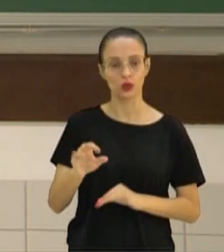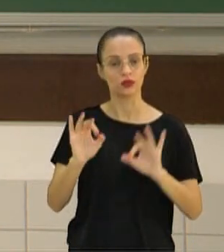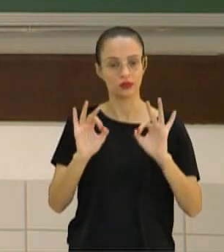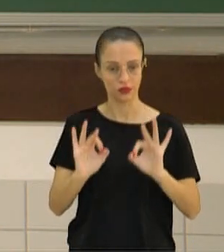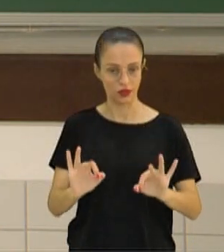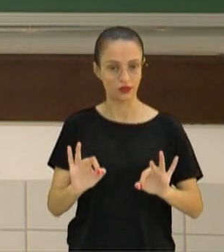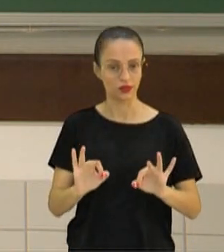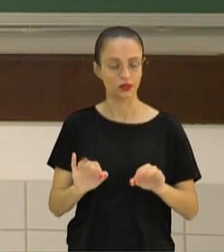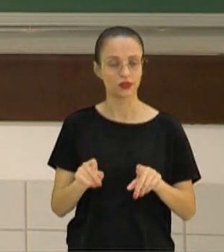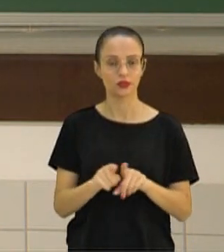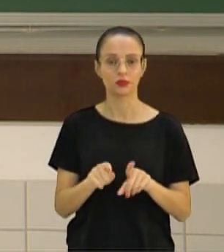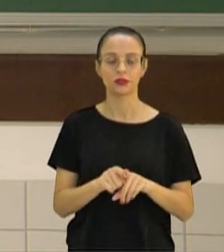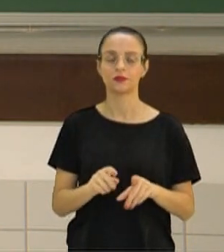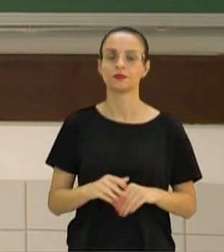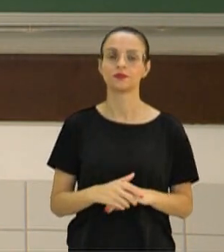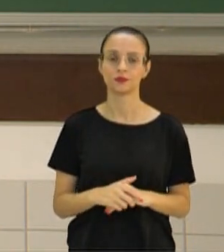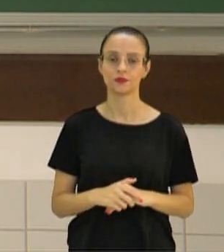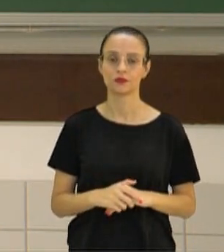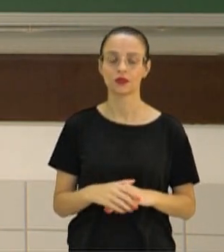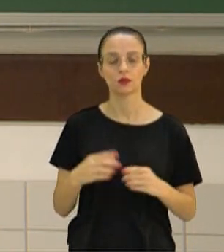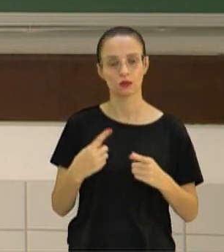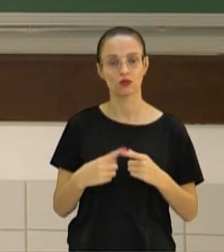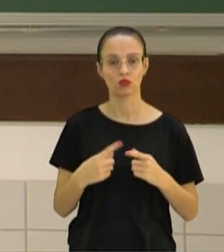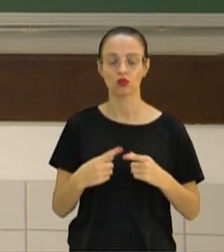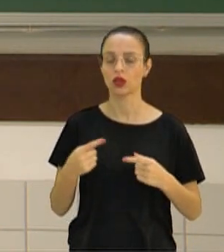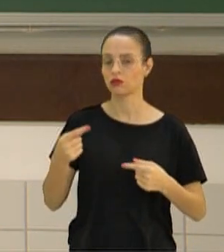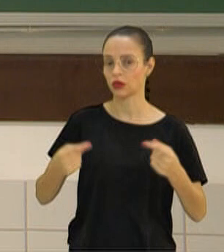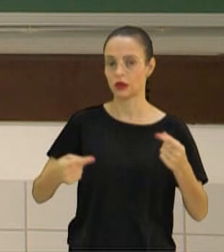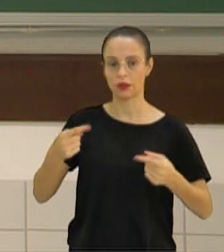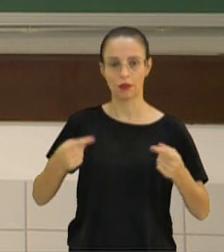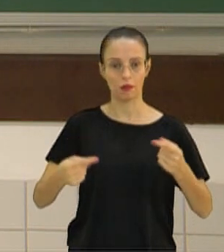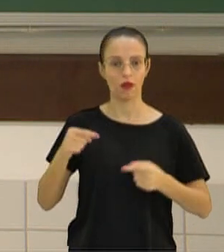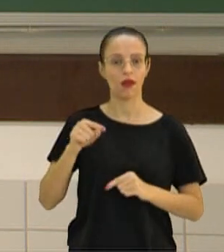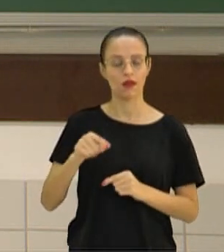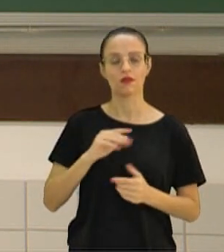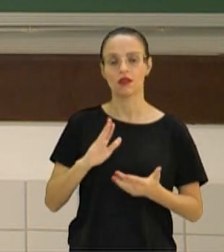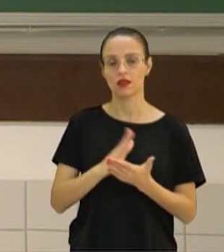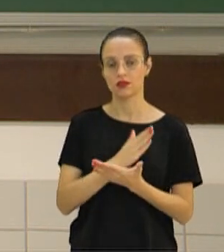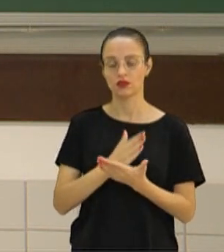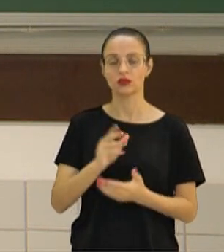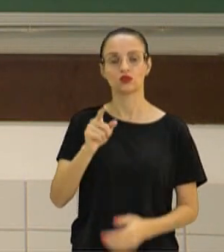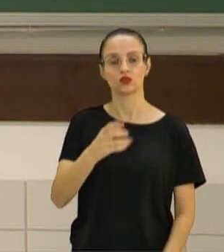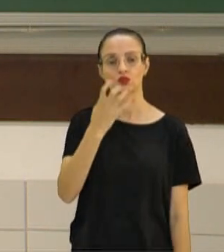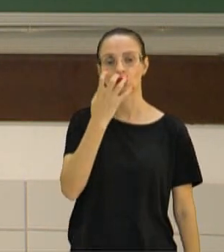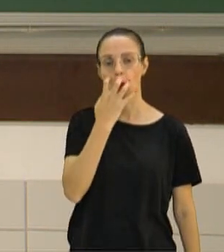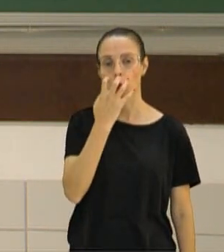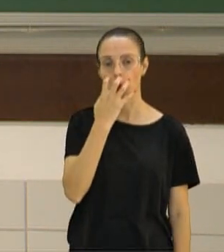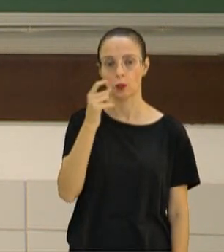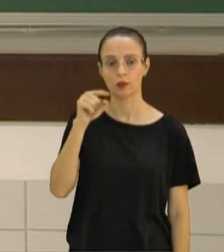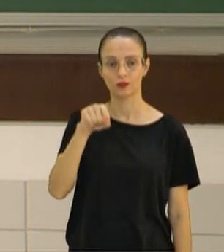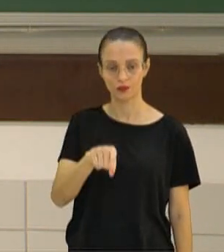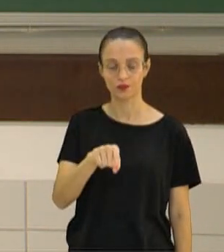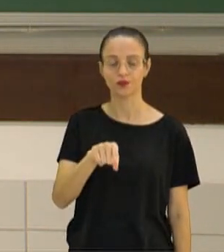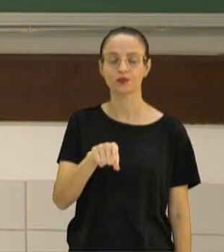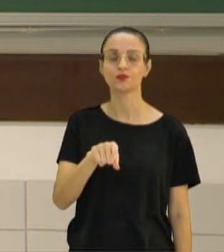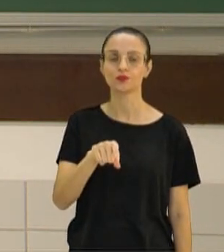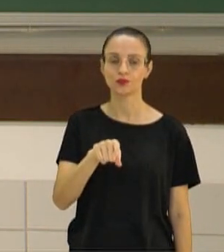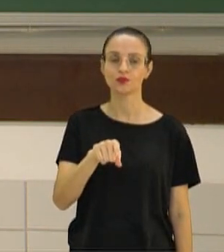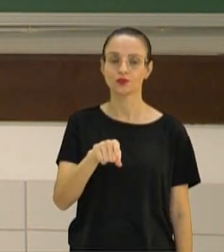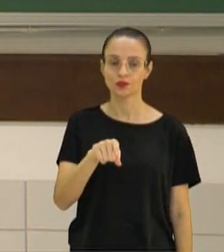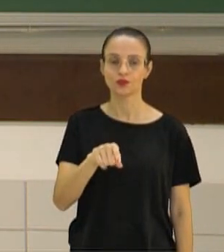aí também está correto. Porque é bem discutível ainda a classificação dos cães dentro do